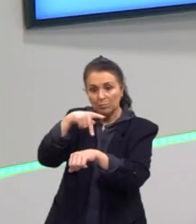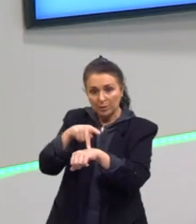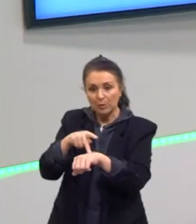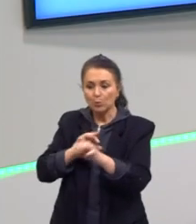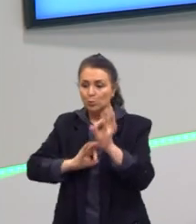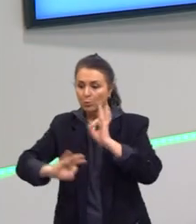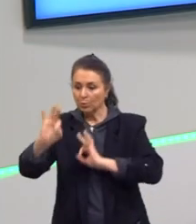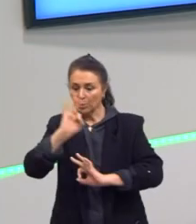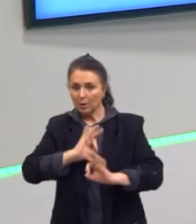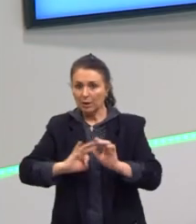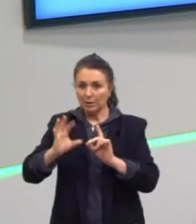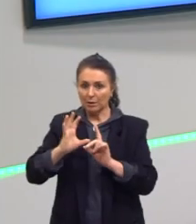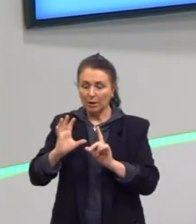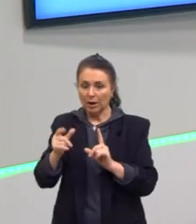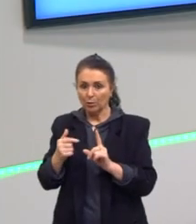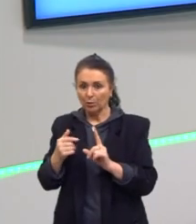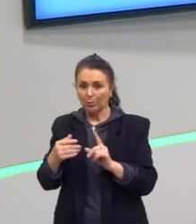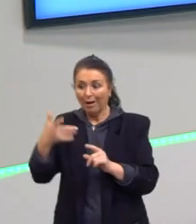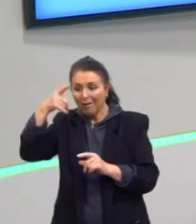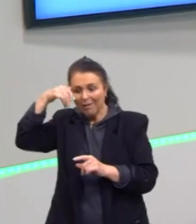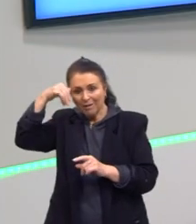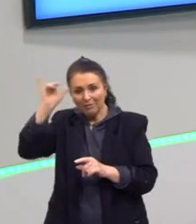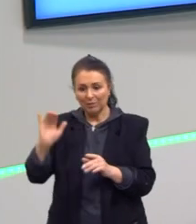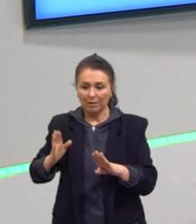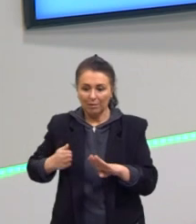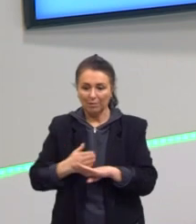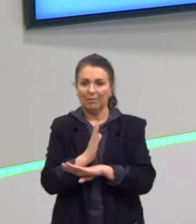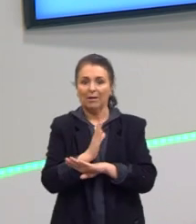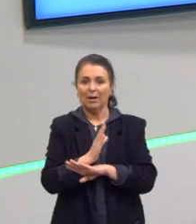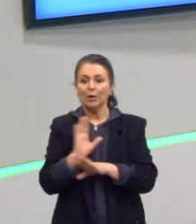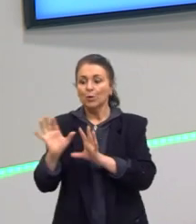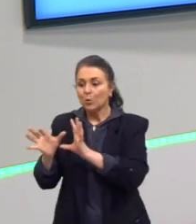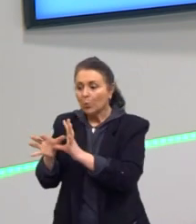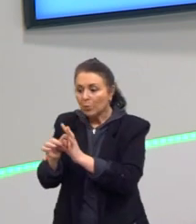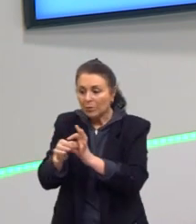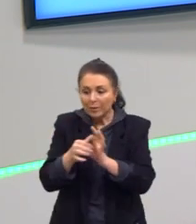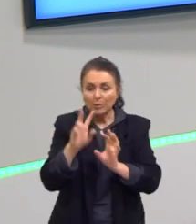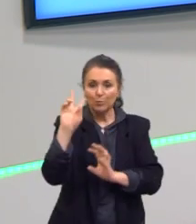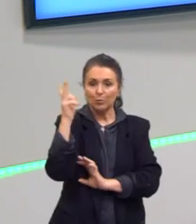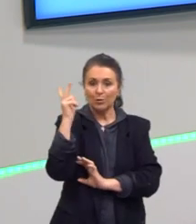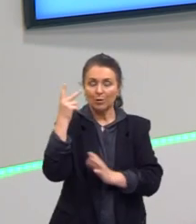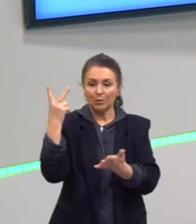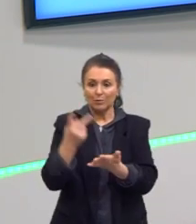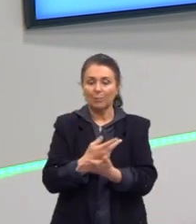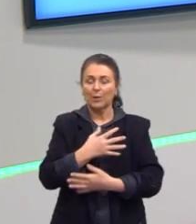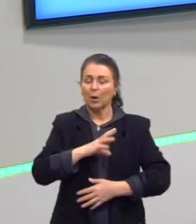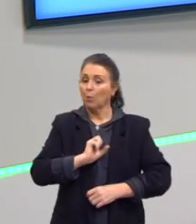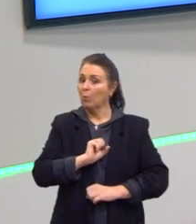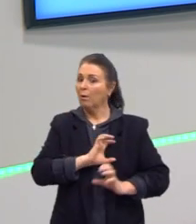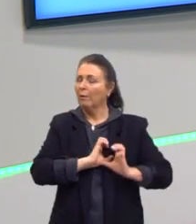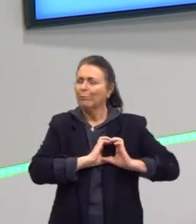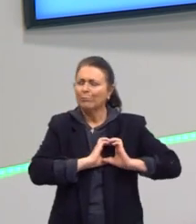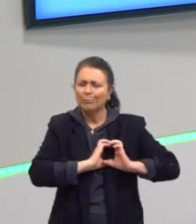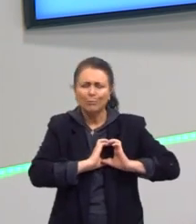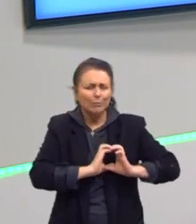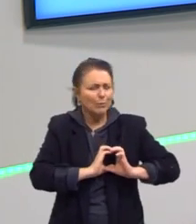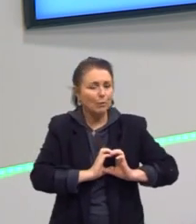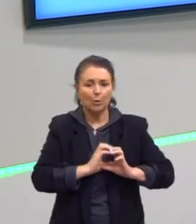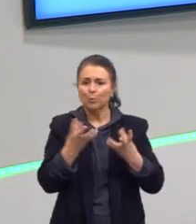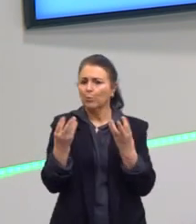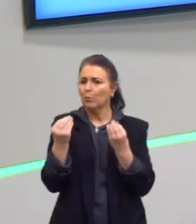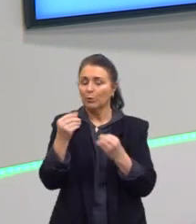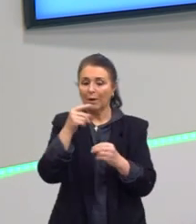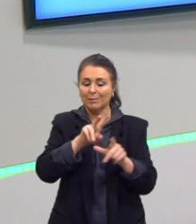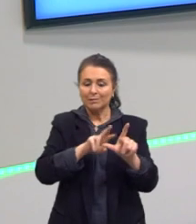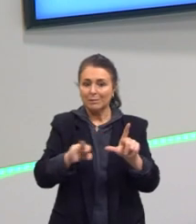essas invasões e todo o contexto histórico que aconteceu. Eu sou apaixonada por essa série. Eu acho ela muito bacana